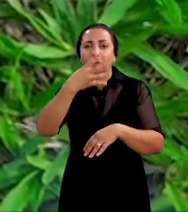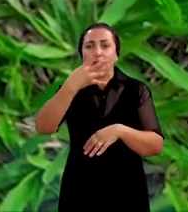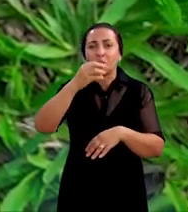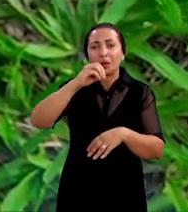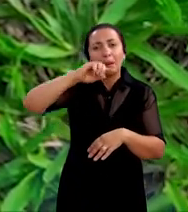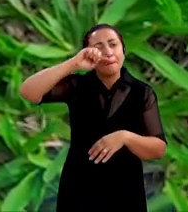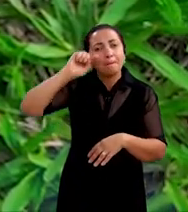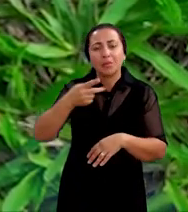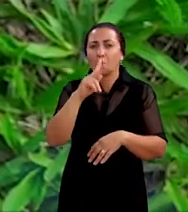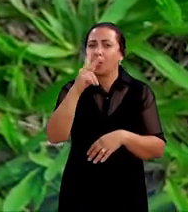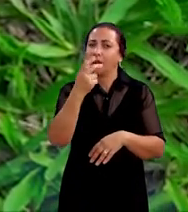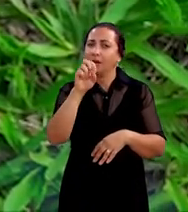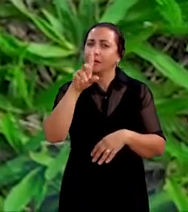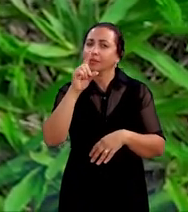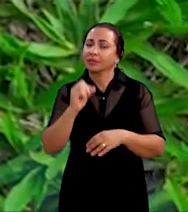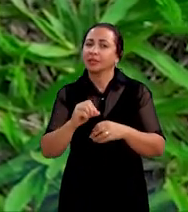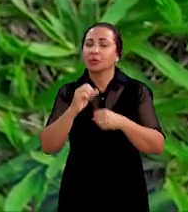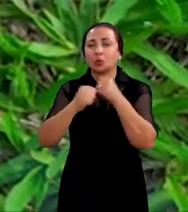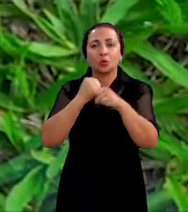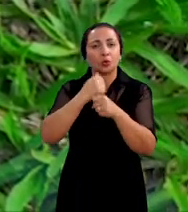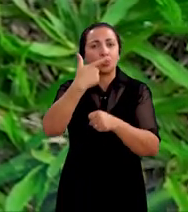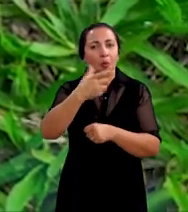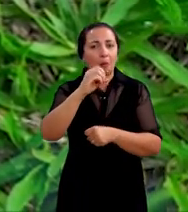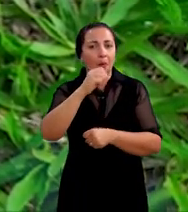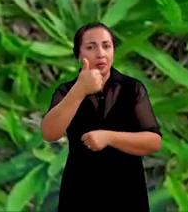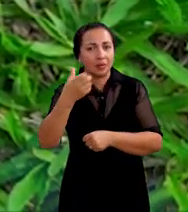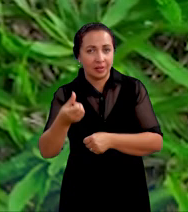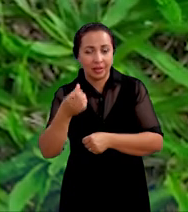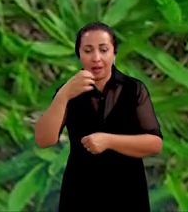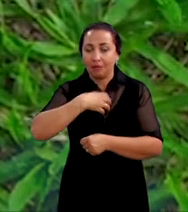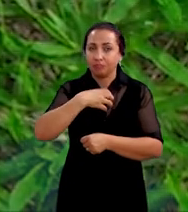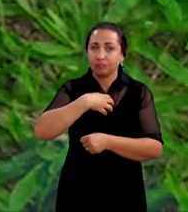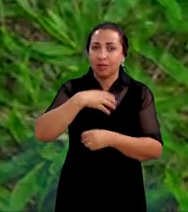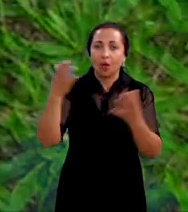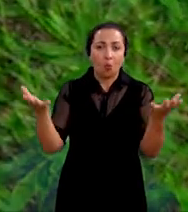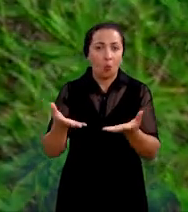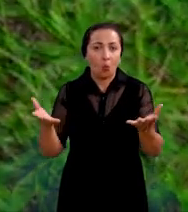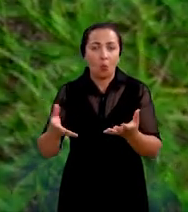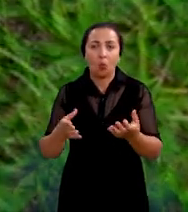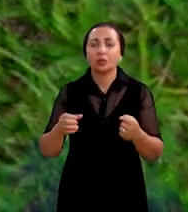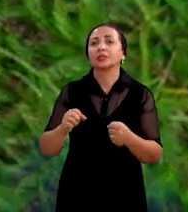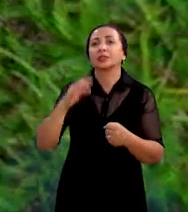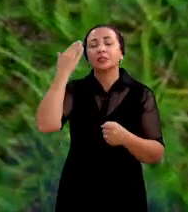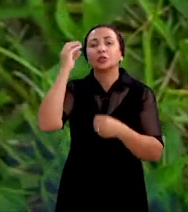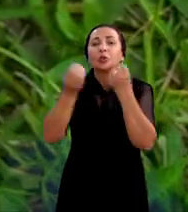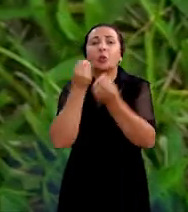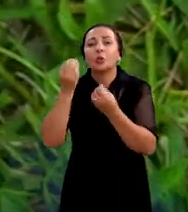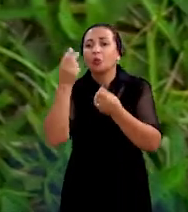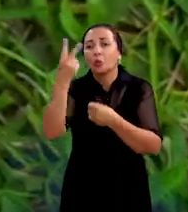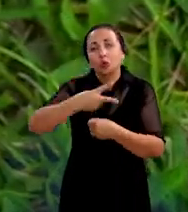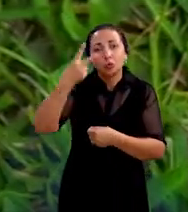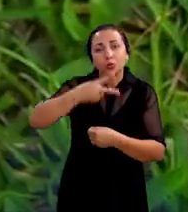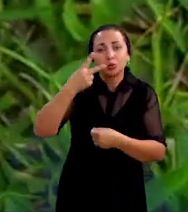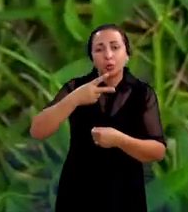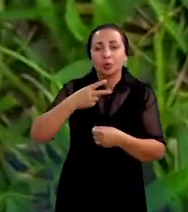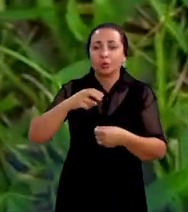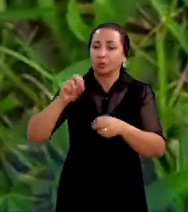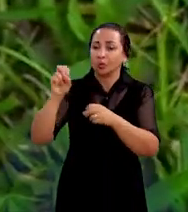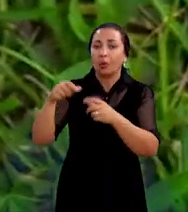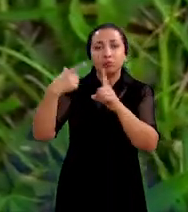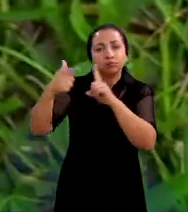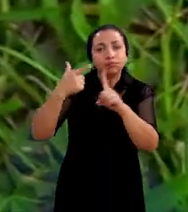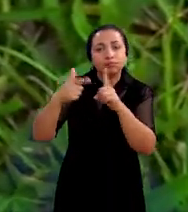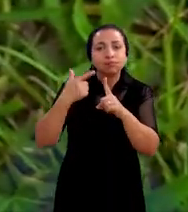mil hectares cultivados no ano de 2016 A Bahia hoje é considerada o segundo maior produtor do